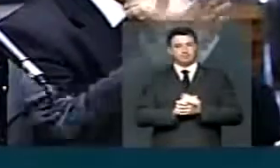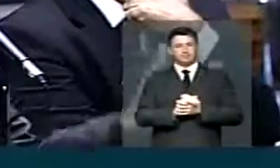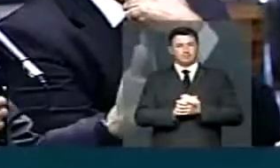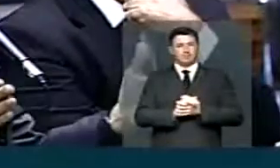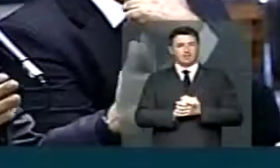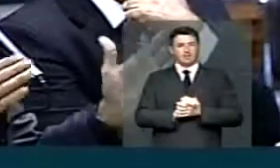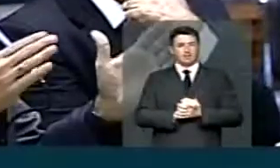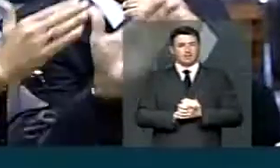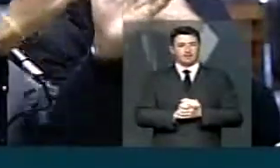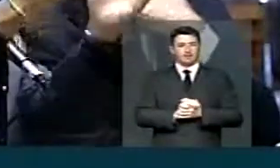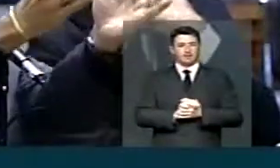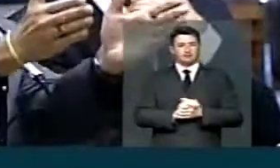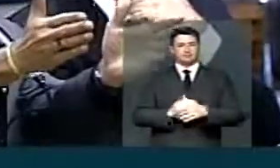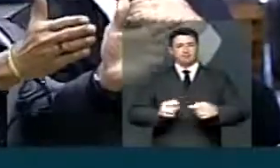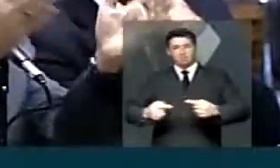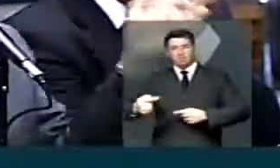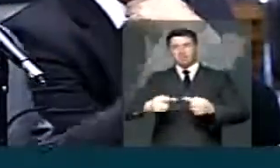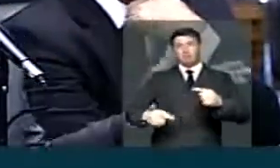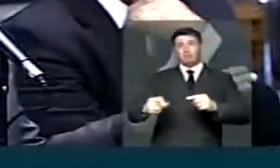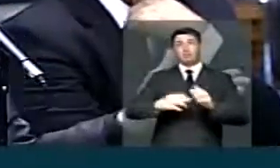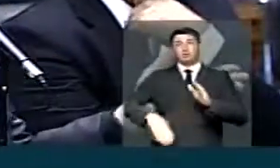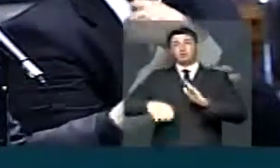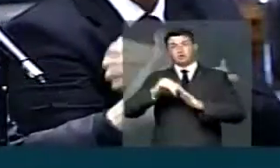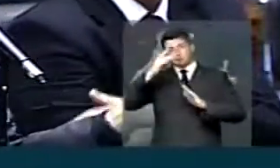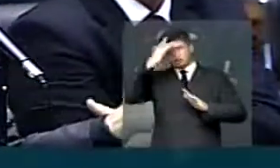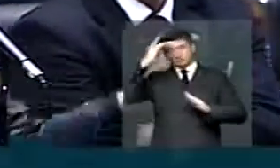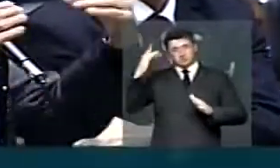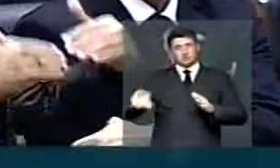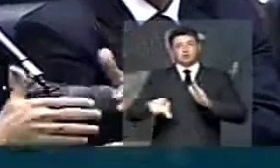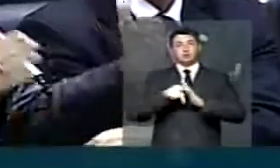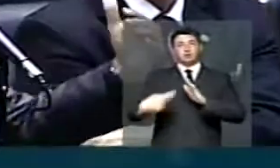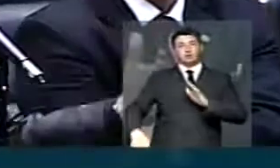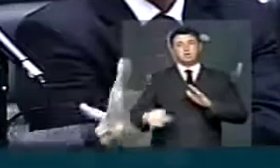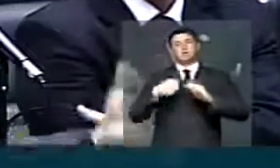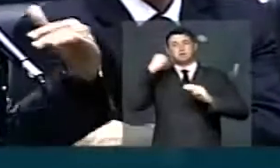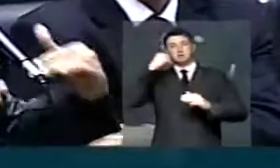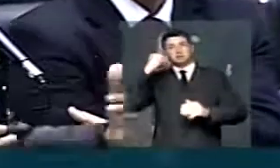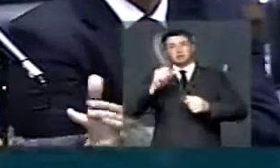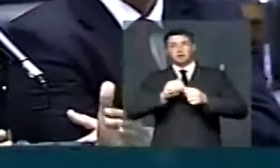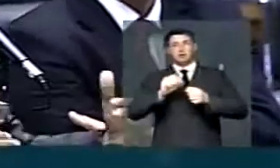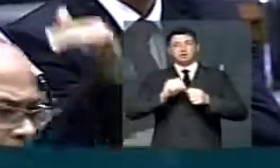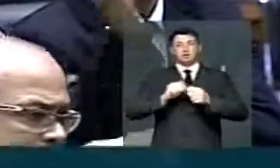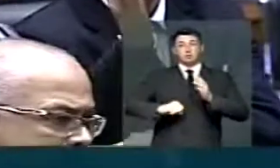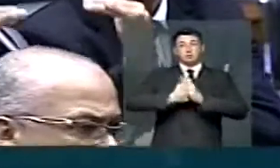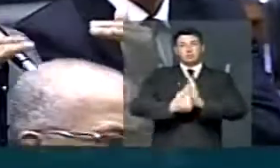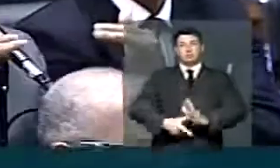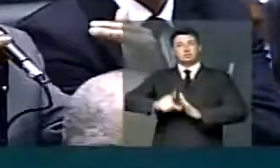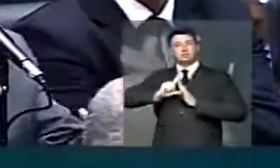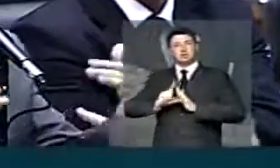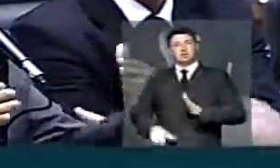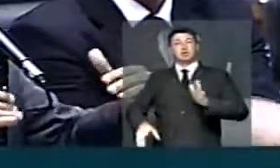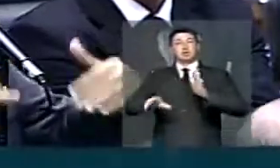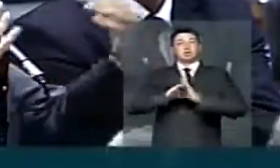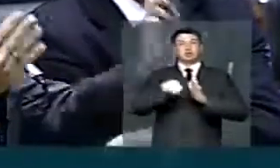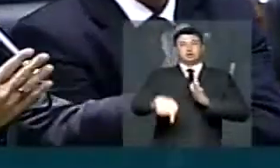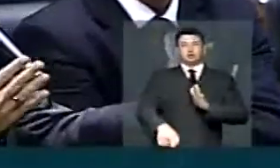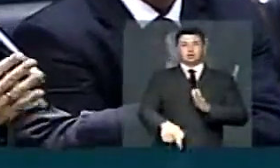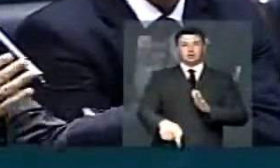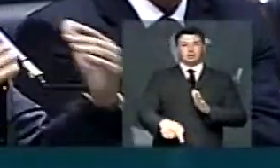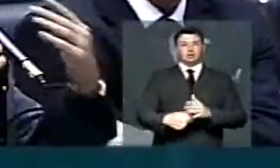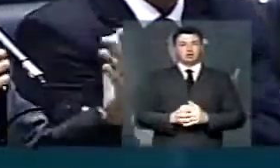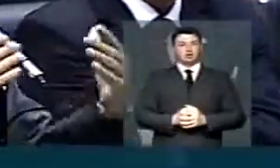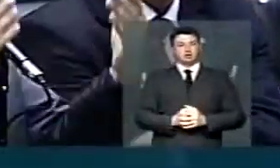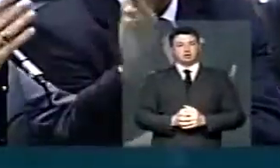esta manobra com um documento subscrito por senadores fazendo obstrução prévia, antirregimental e